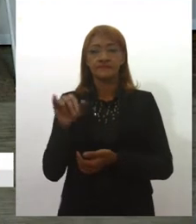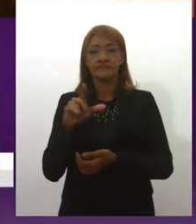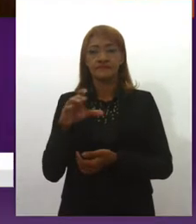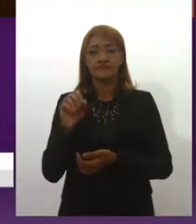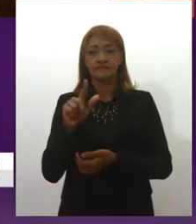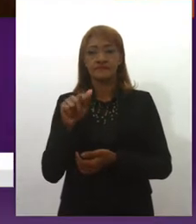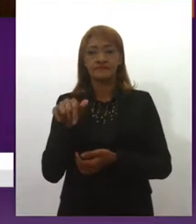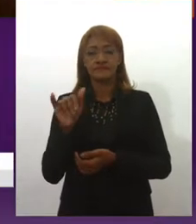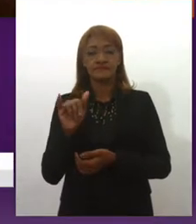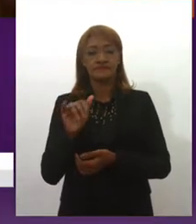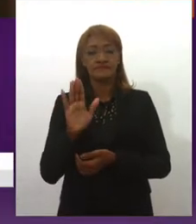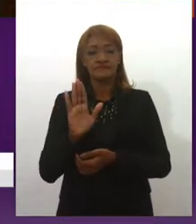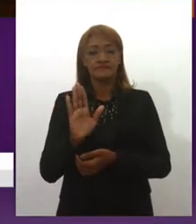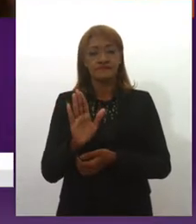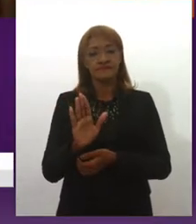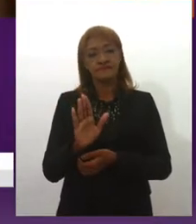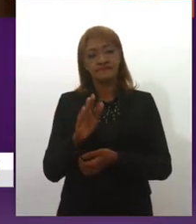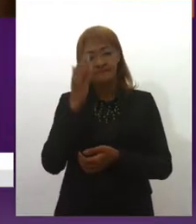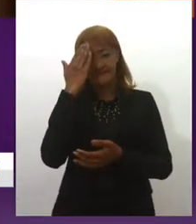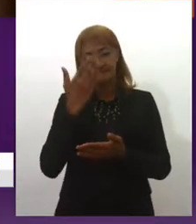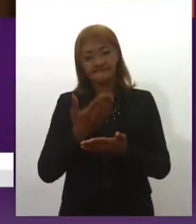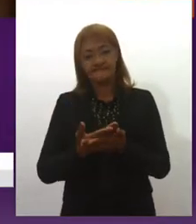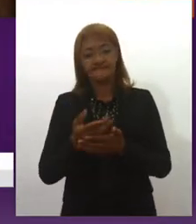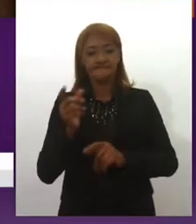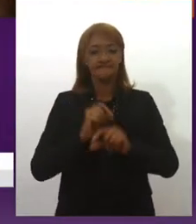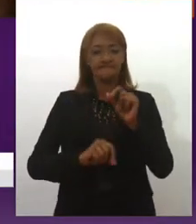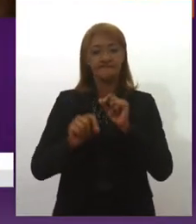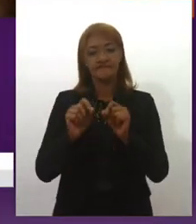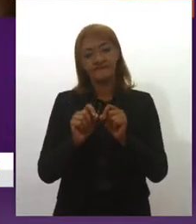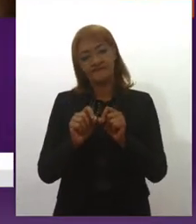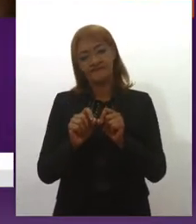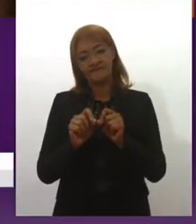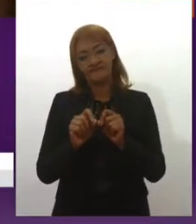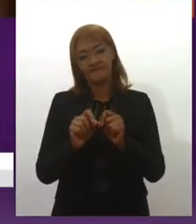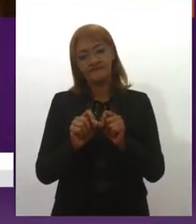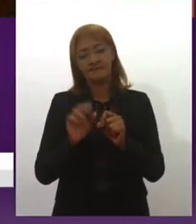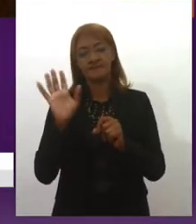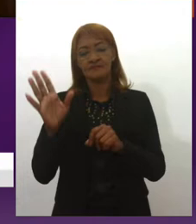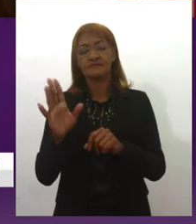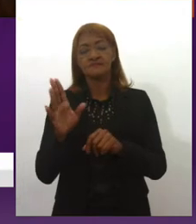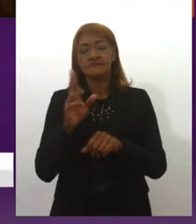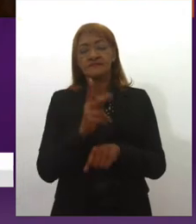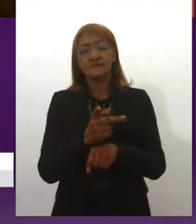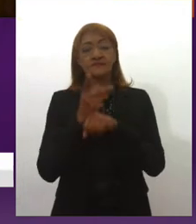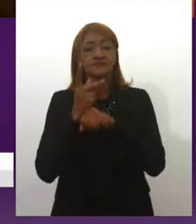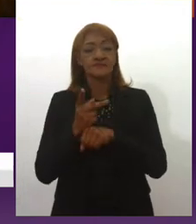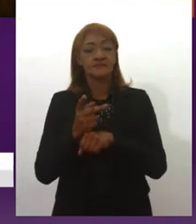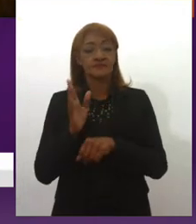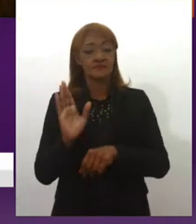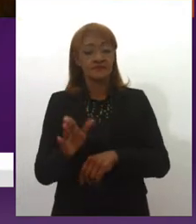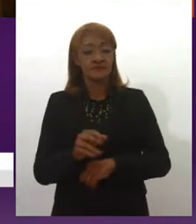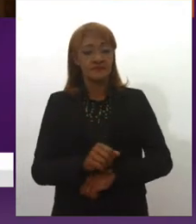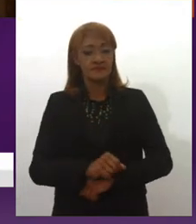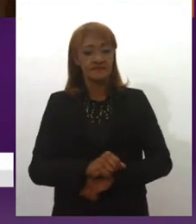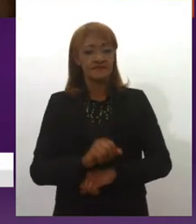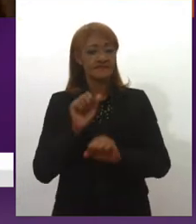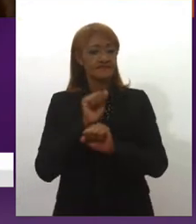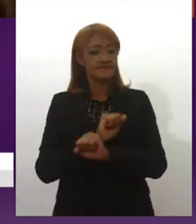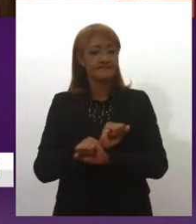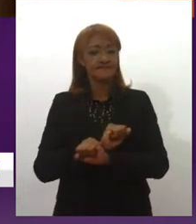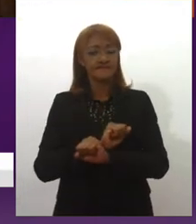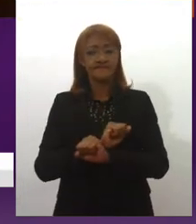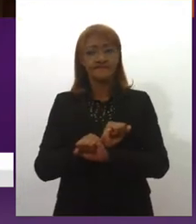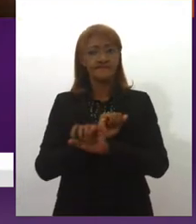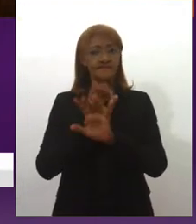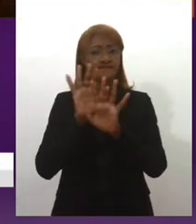Então, eu acredito que assim, né, retomando acerca do prêmio Nobel, é uma consequência muito clara de um trabalho muito